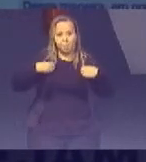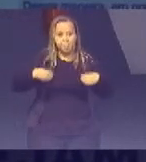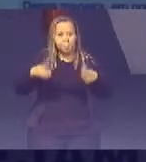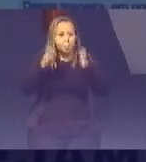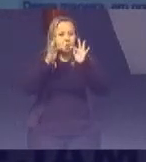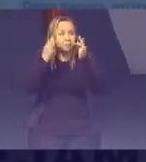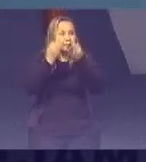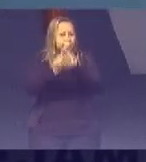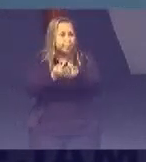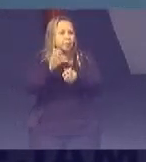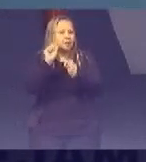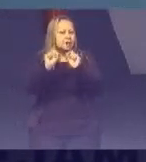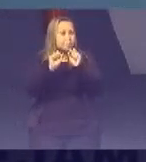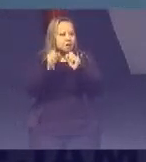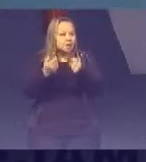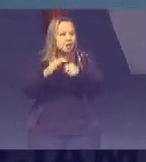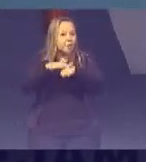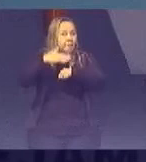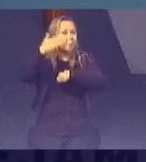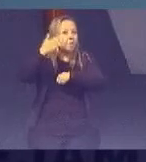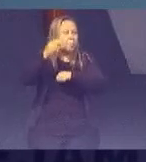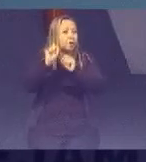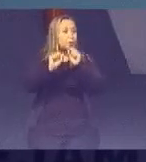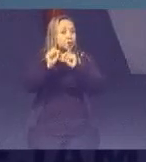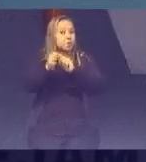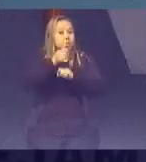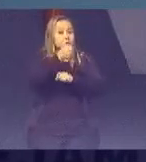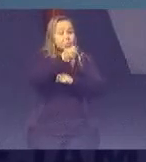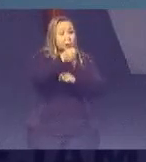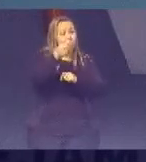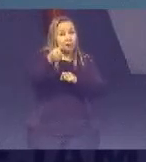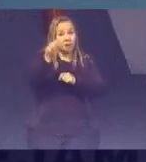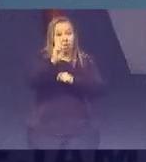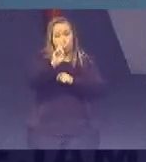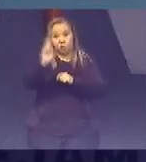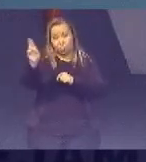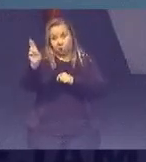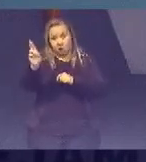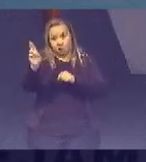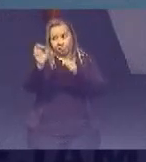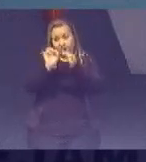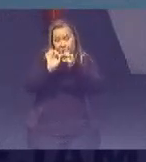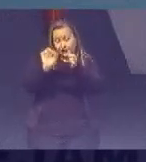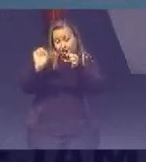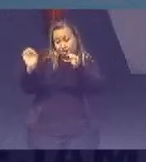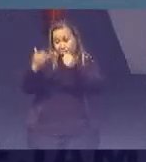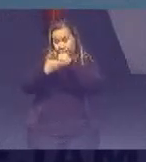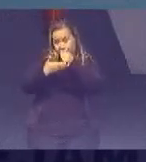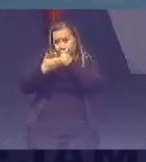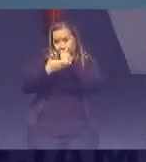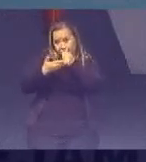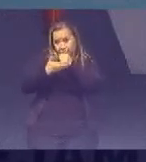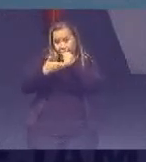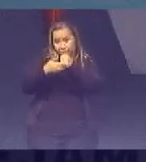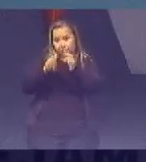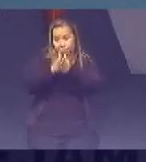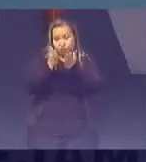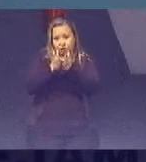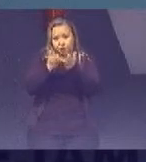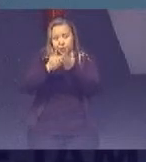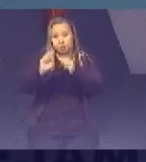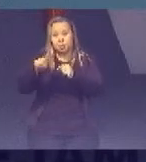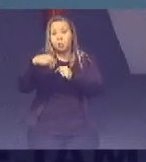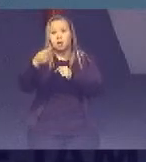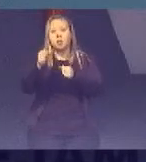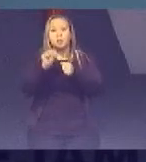Praticamente Maior Do que aquele 88 Para uma linha De pobreza De 1,25 Depois isso Foi feito